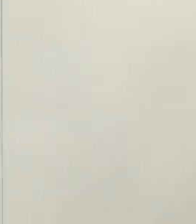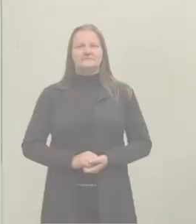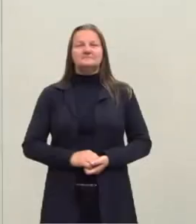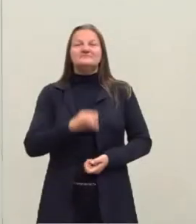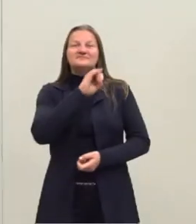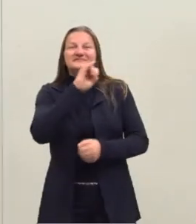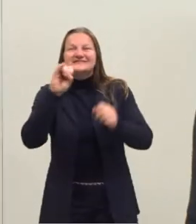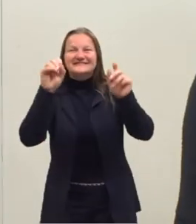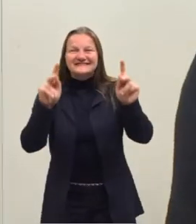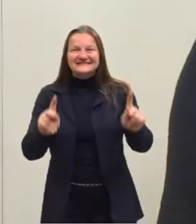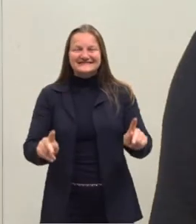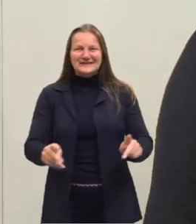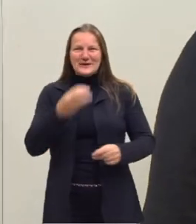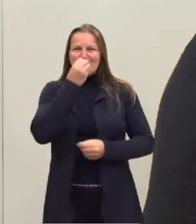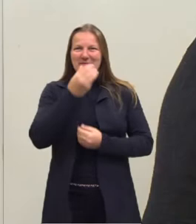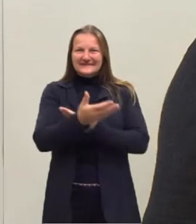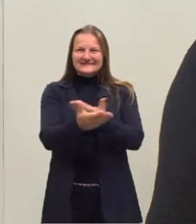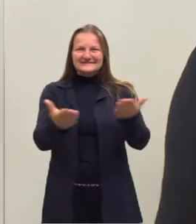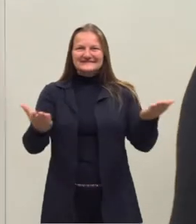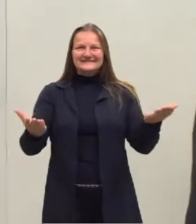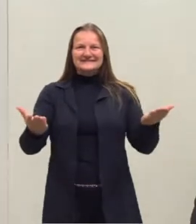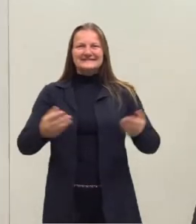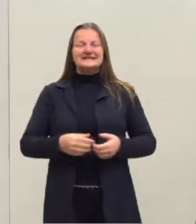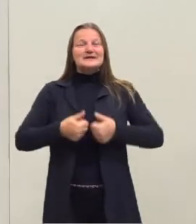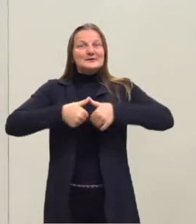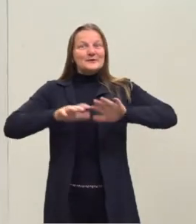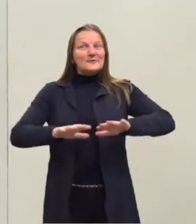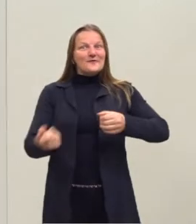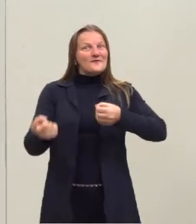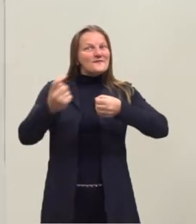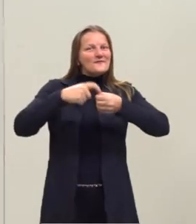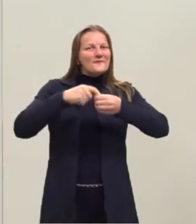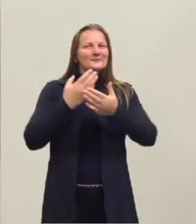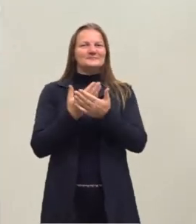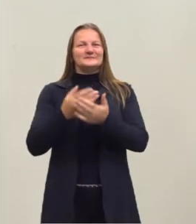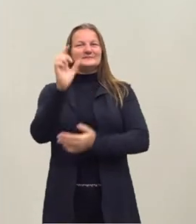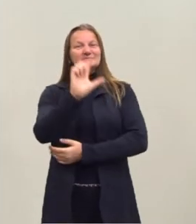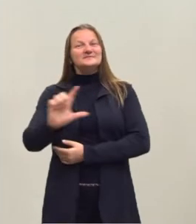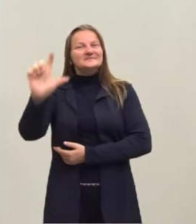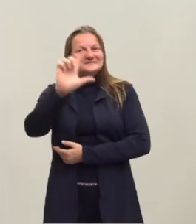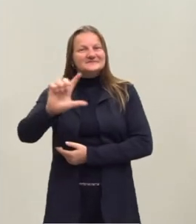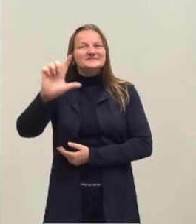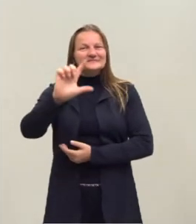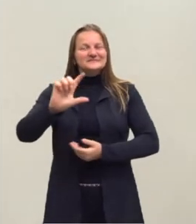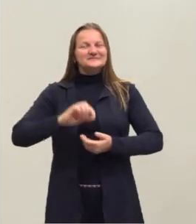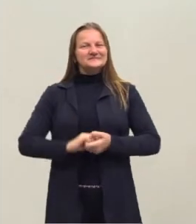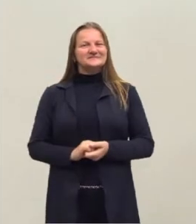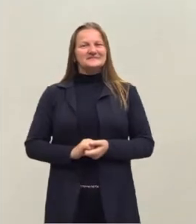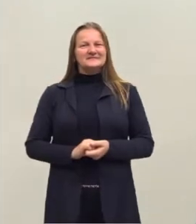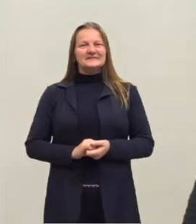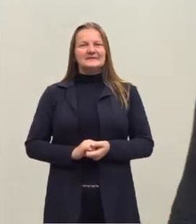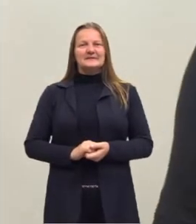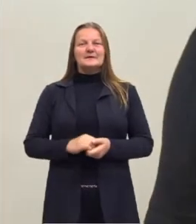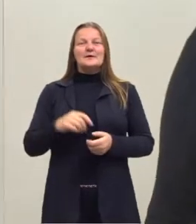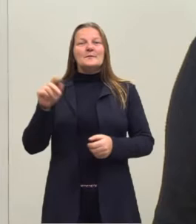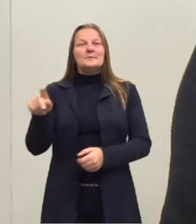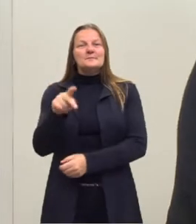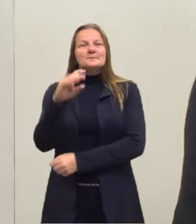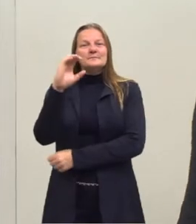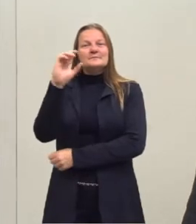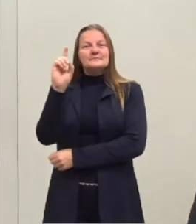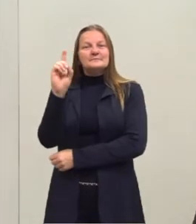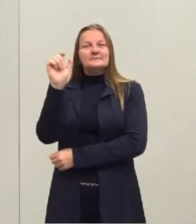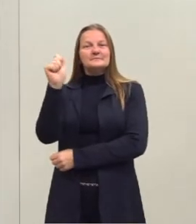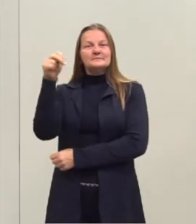Olá pessoal, tudo bem com vocês? Estamos de volta para mais uma aula de literatura. Eu sou a professora